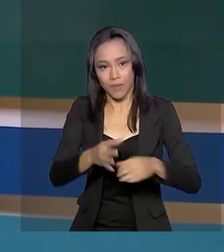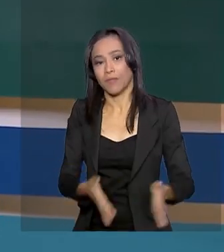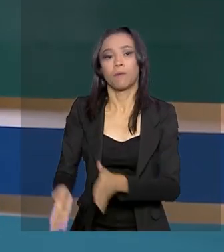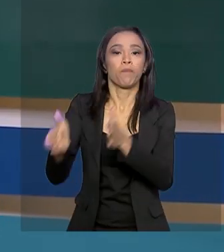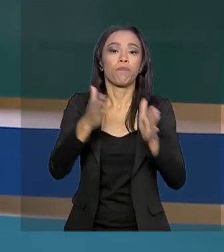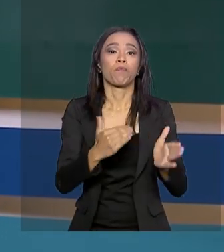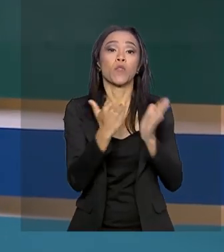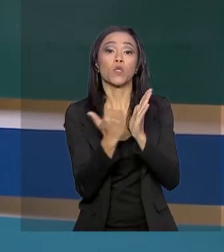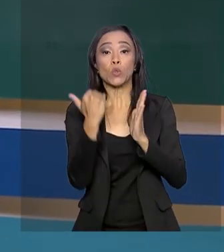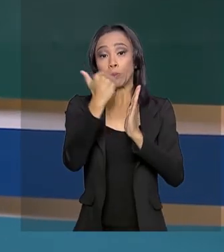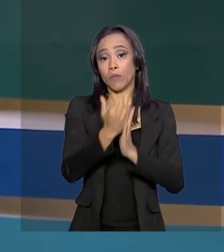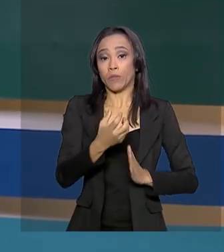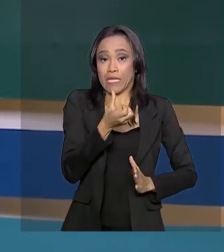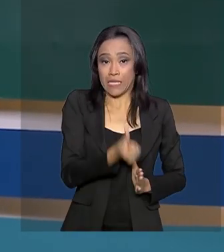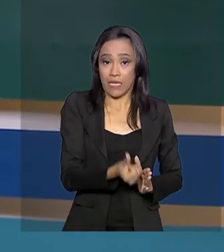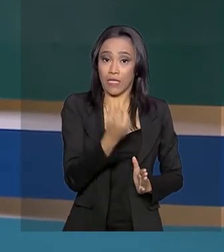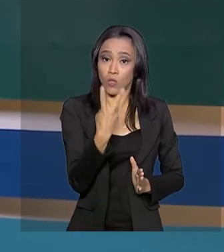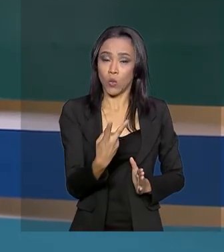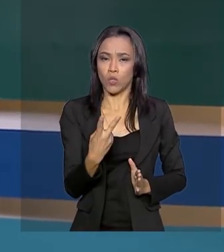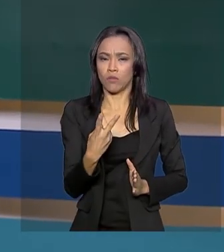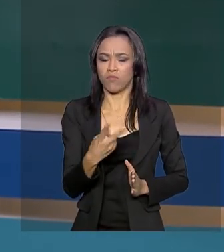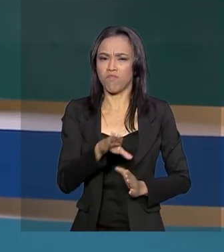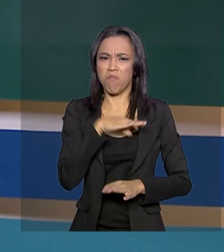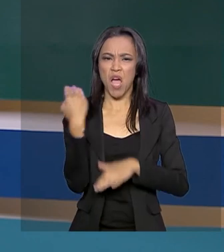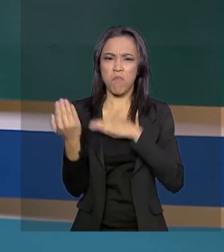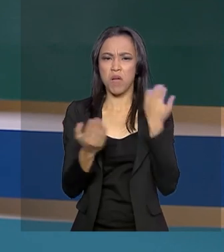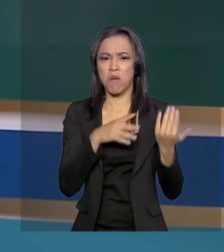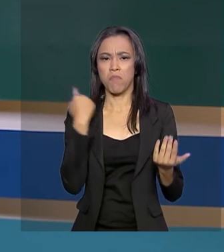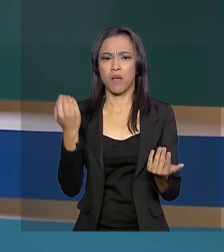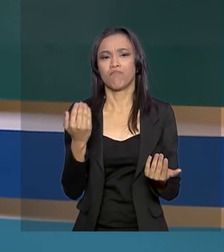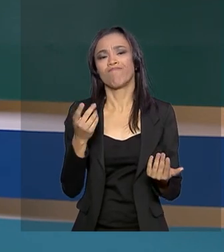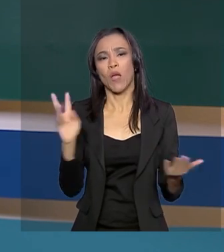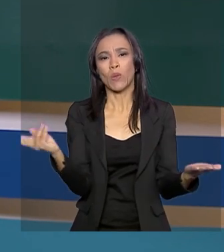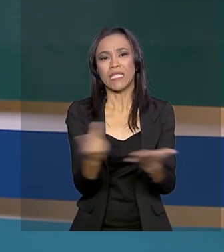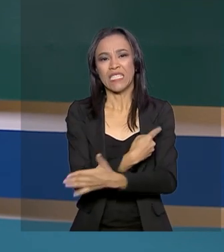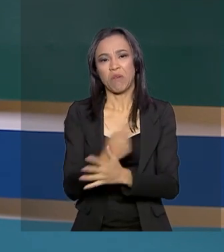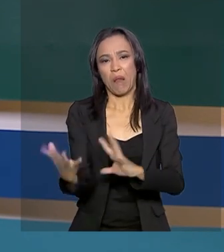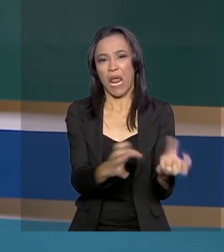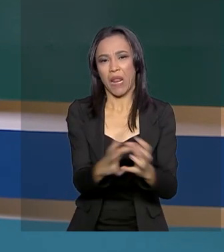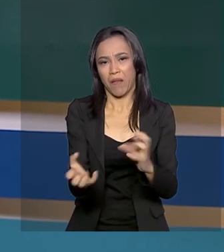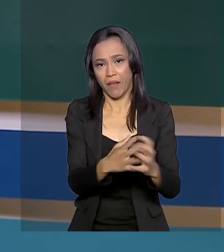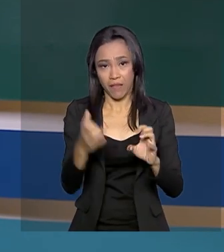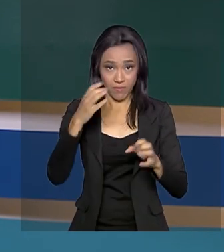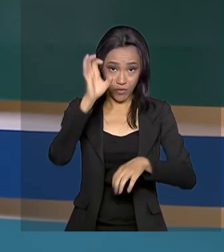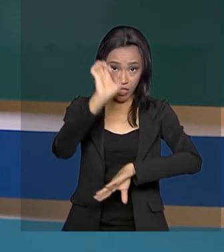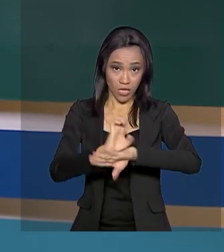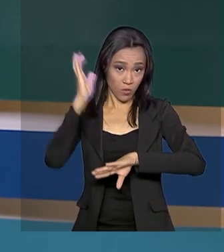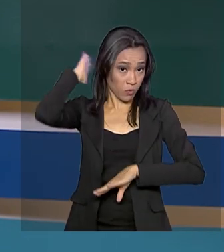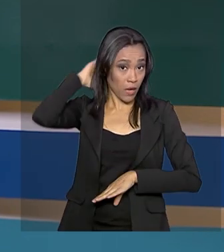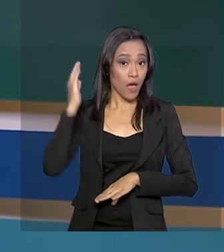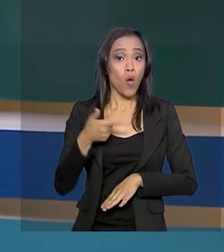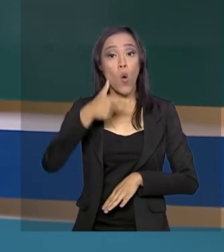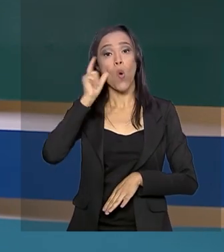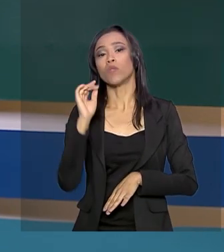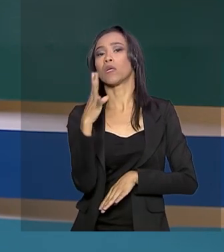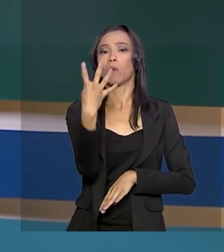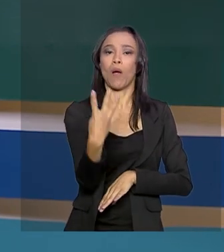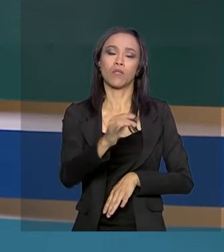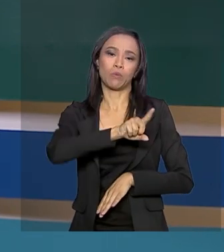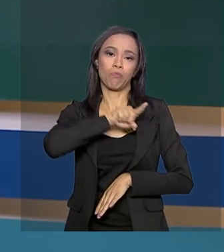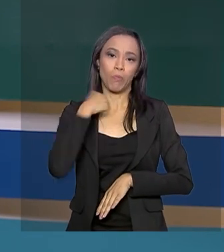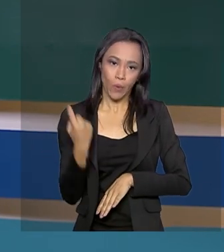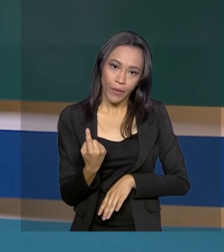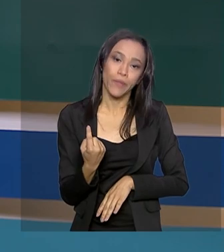Subiu para 62 o número de mortos na briga de facções no Pará. Quatro presos foram mortos ontem durante a transferência dos